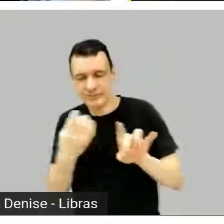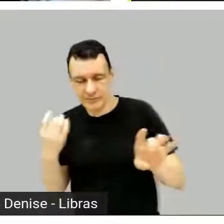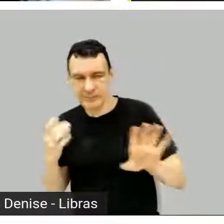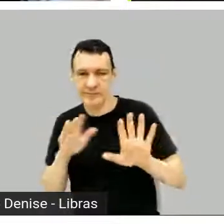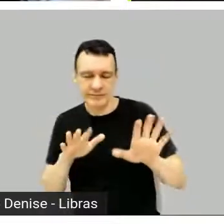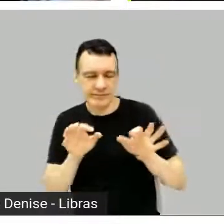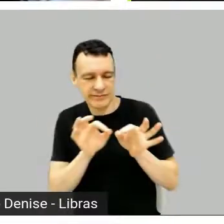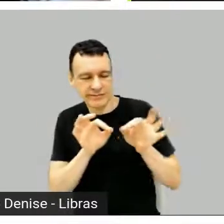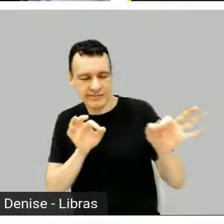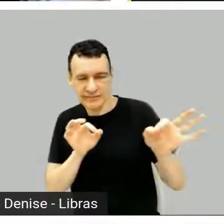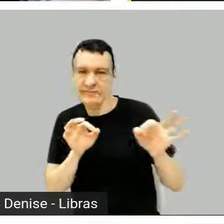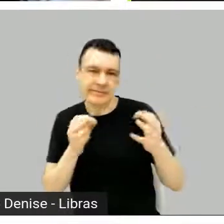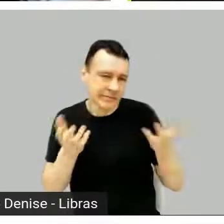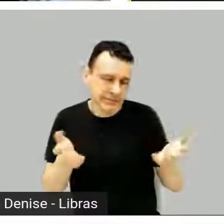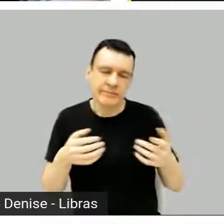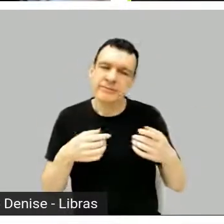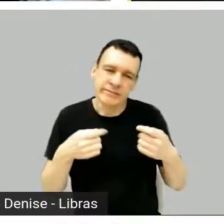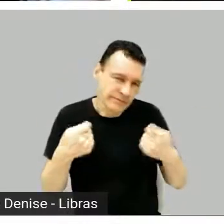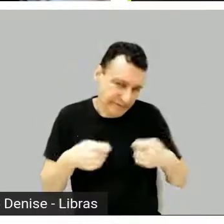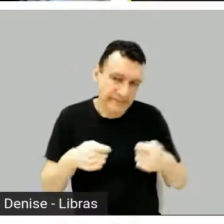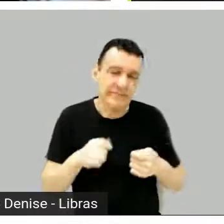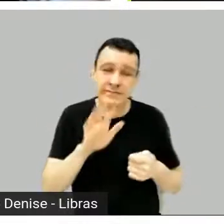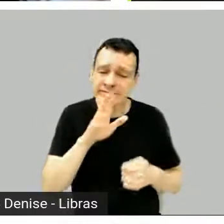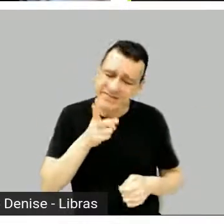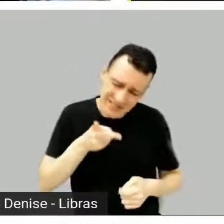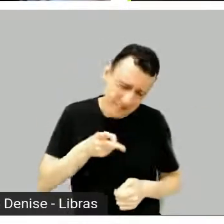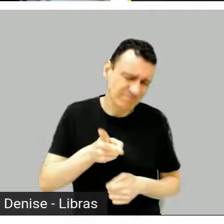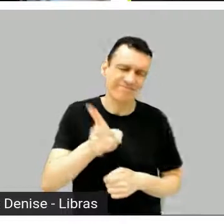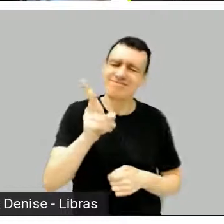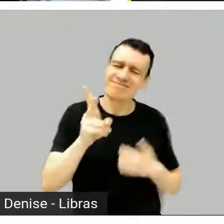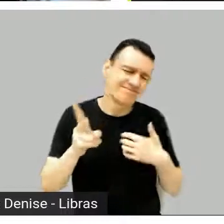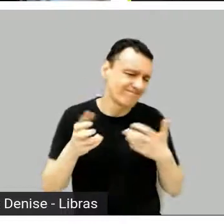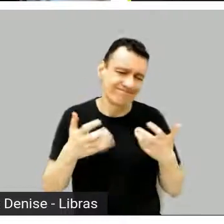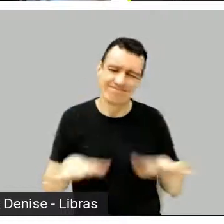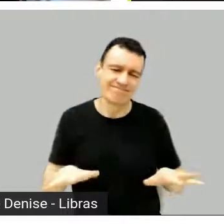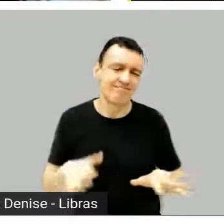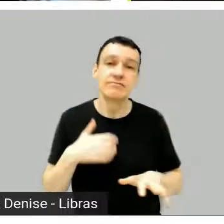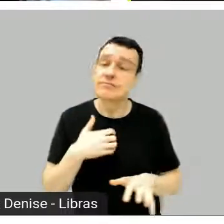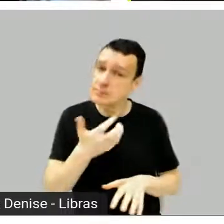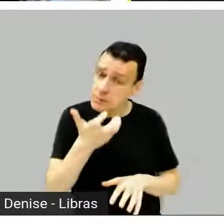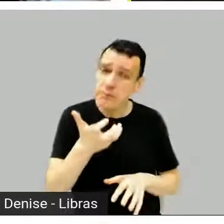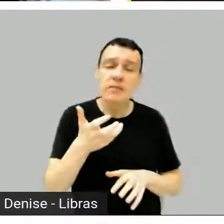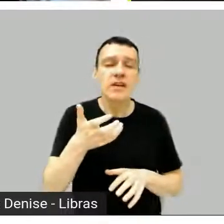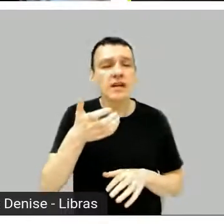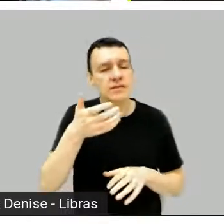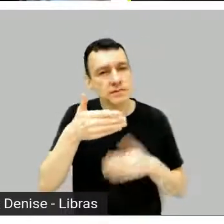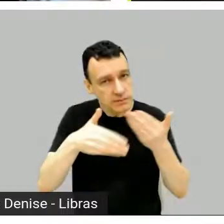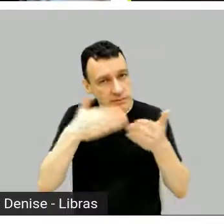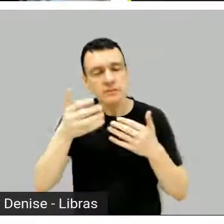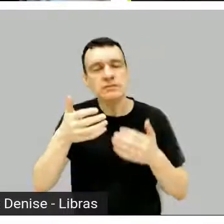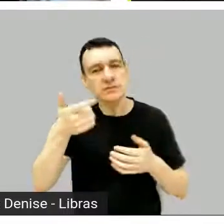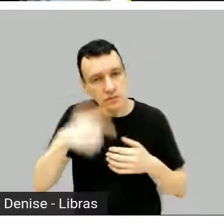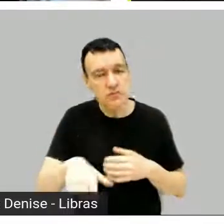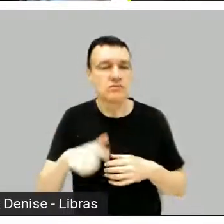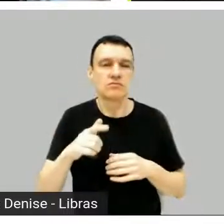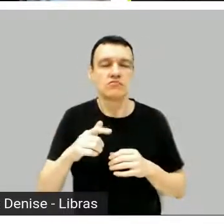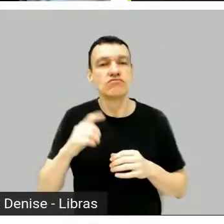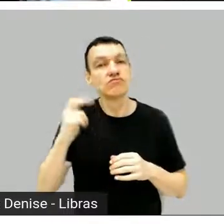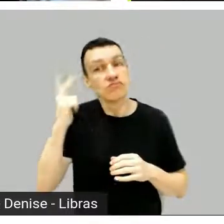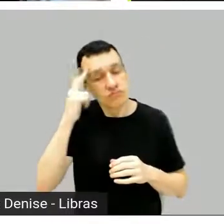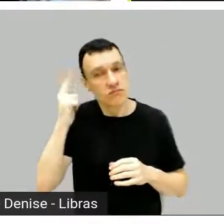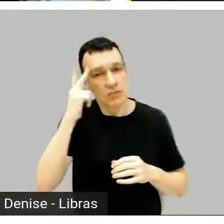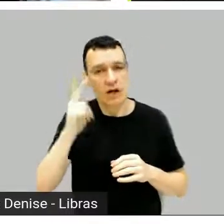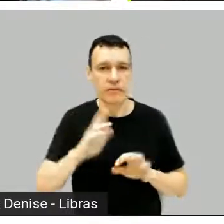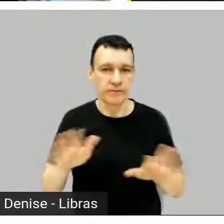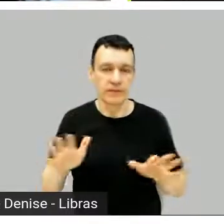gente faz, agora eu espero que isso não fique para sempre, que isso volte ao normal, as produtores vão começar a achar que beleza, que não